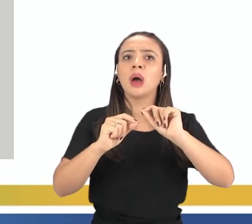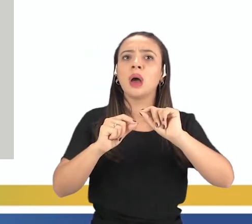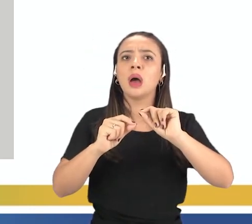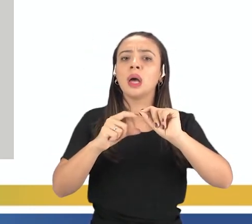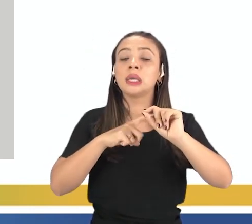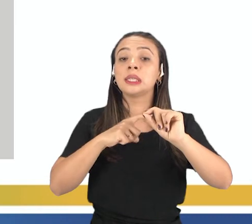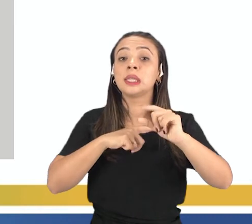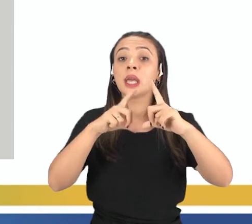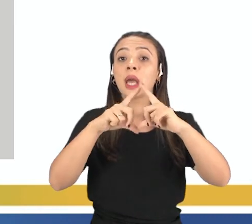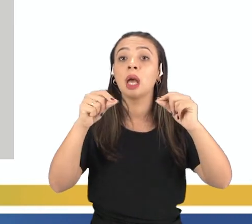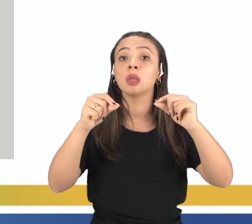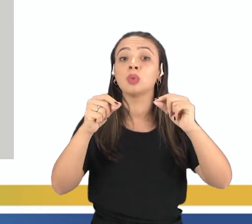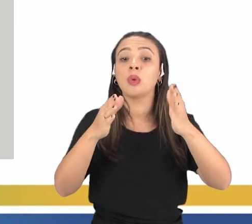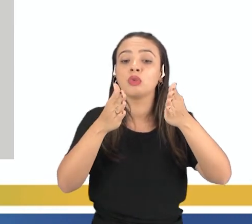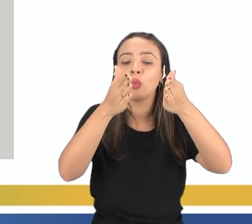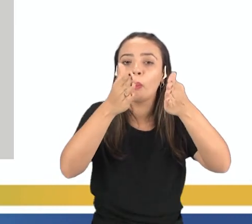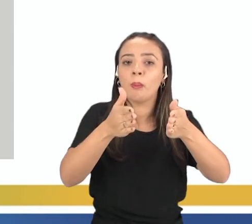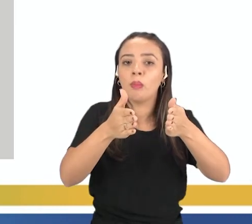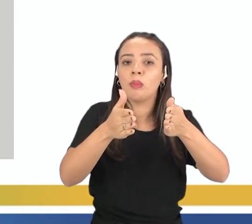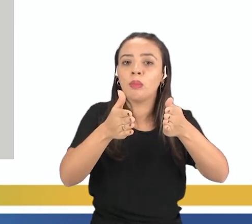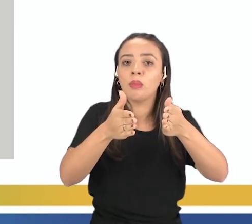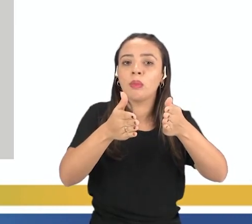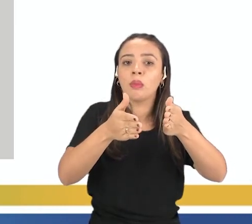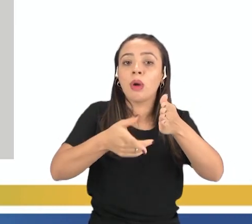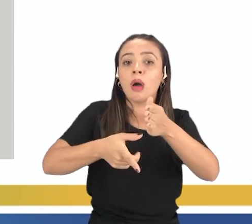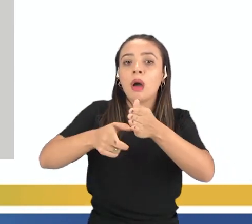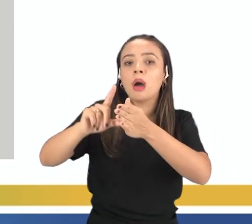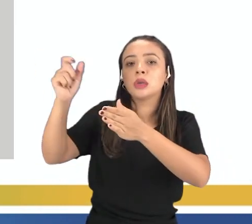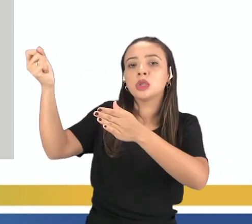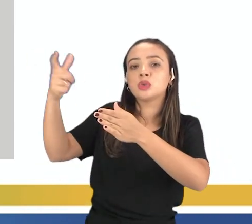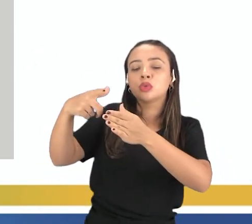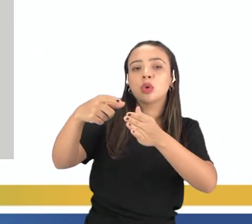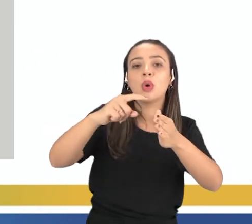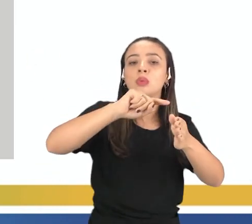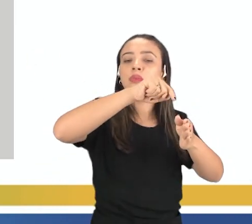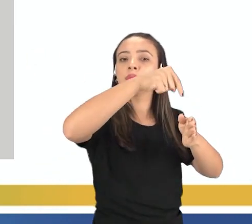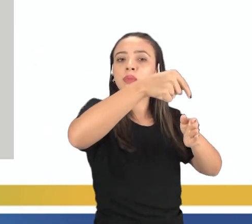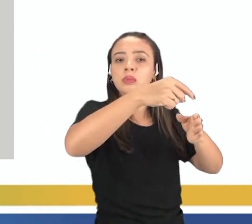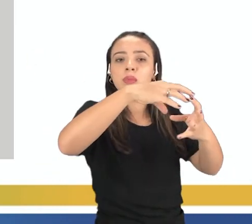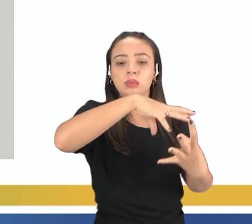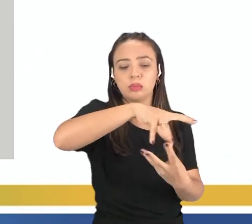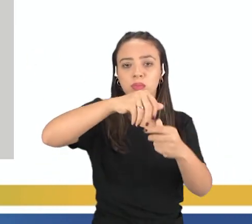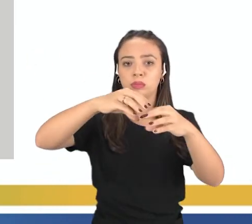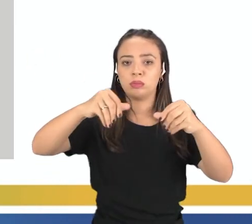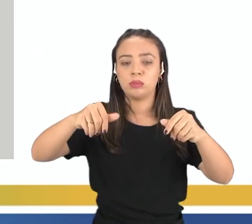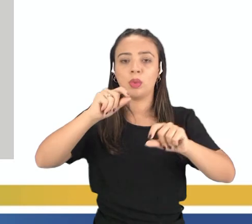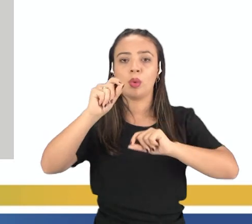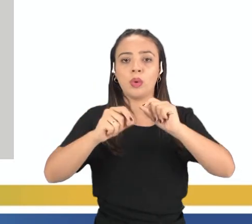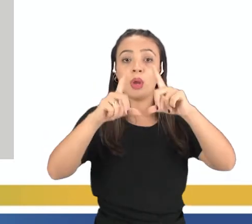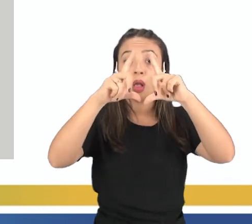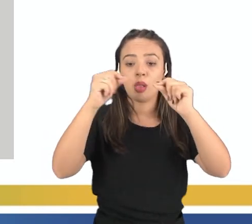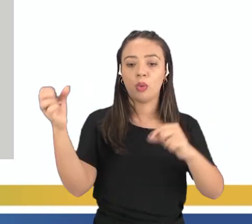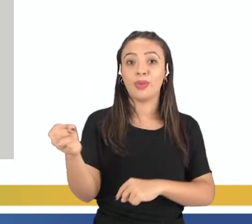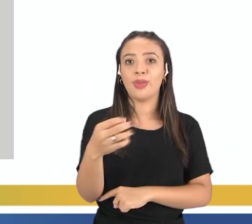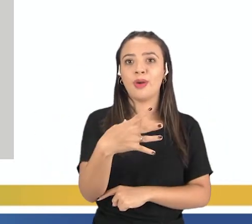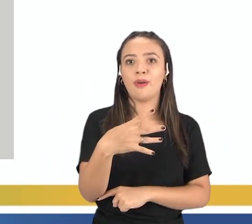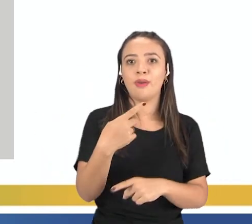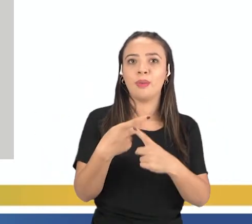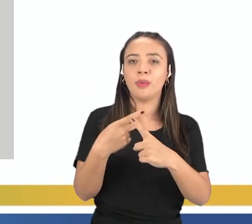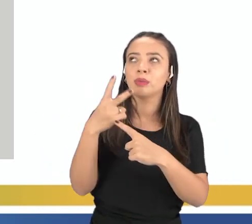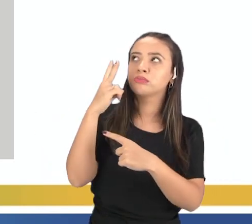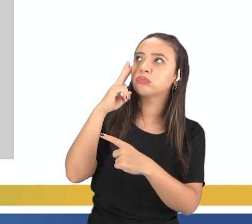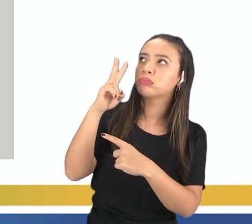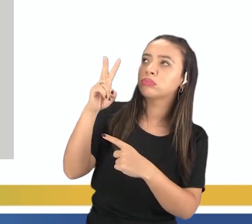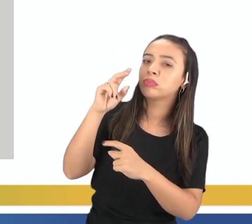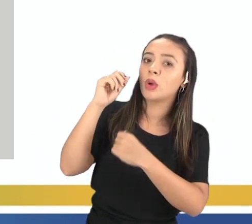a Terra e o Sol? É a Lua nova em que a gente não vê praticamente a Lua no céu, porque a sua fase